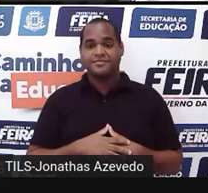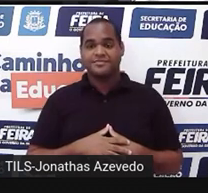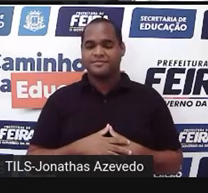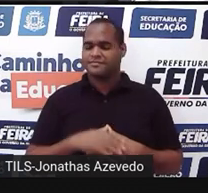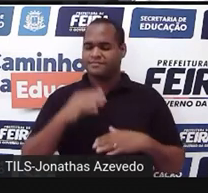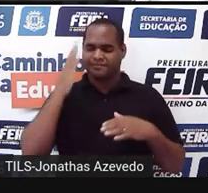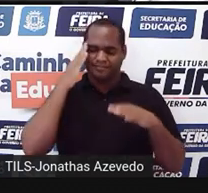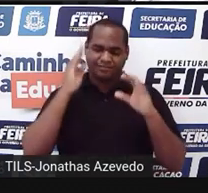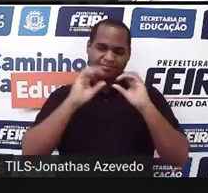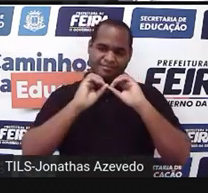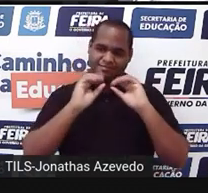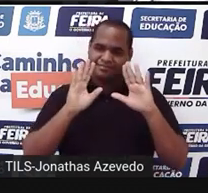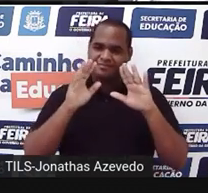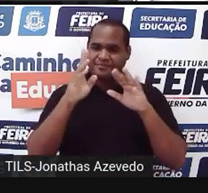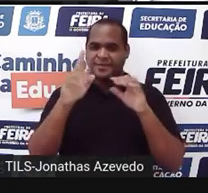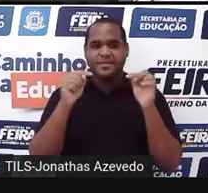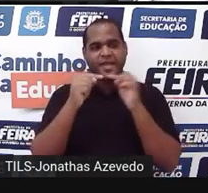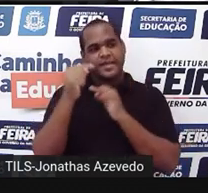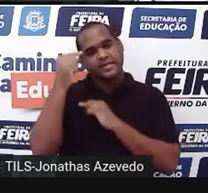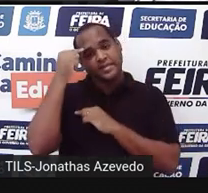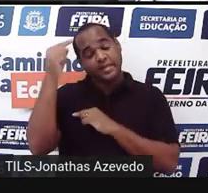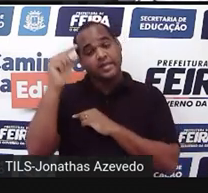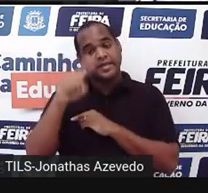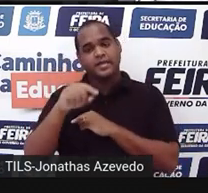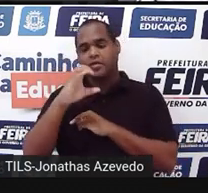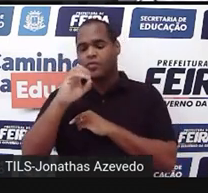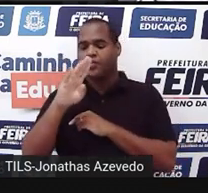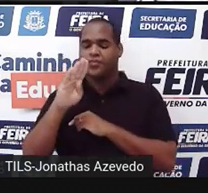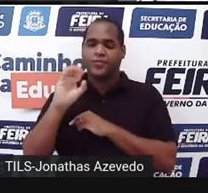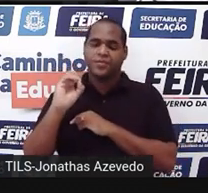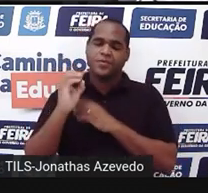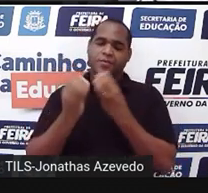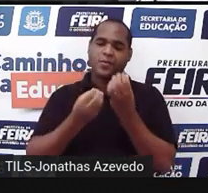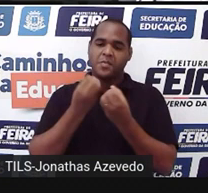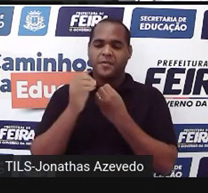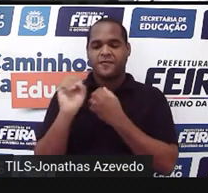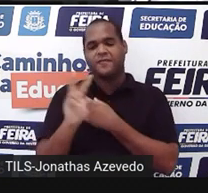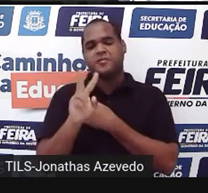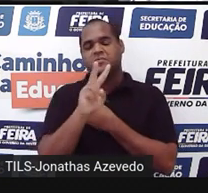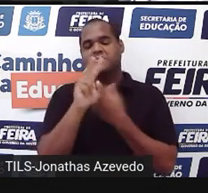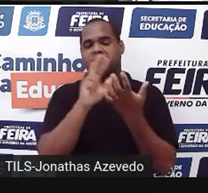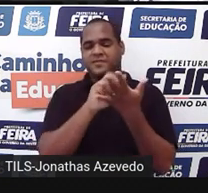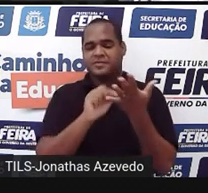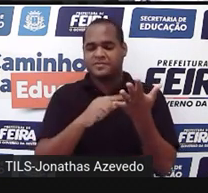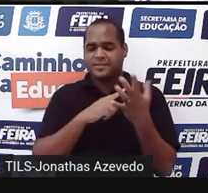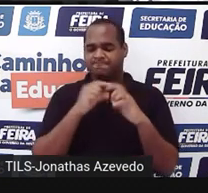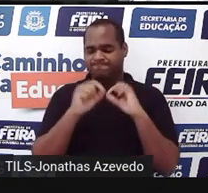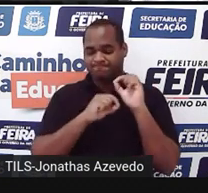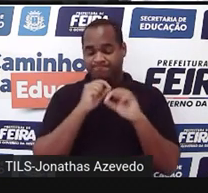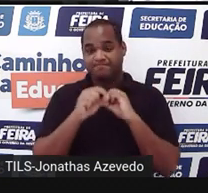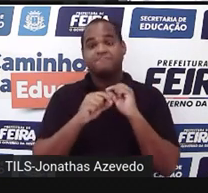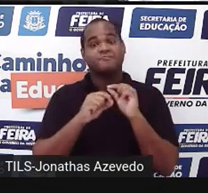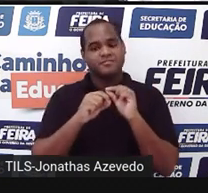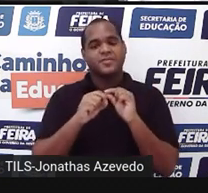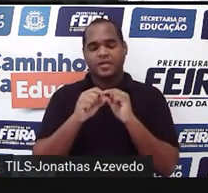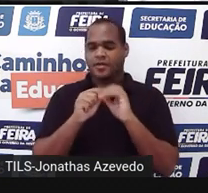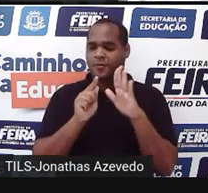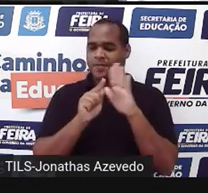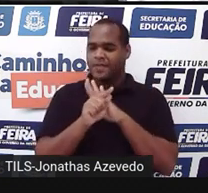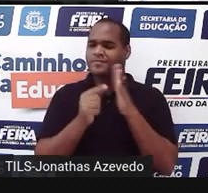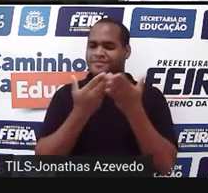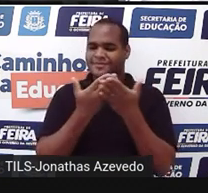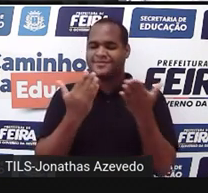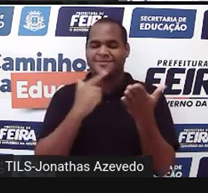Claro, dei ali a ideia do cubozinho que tem os valores das dimensões, mas é óbvio que eu vou fazer